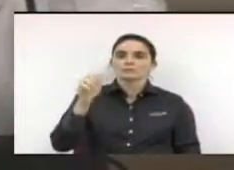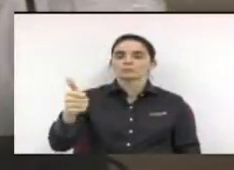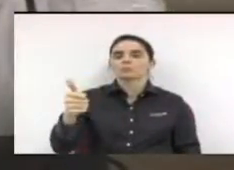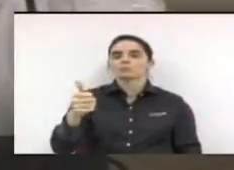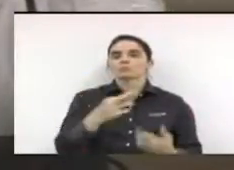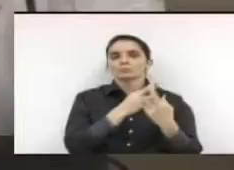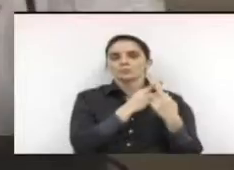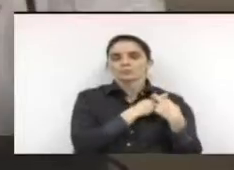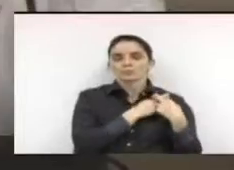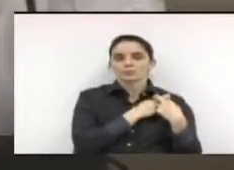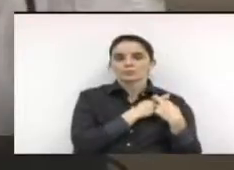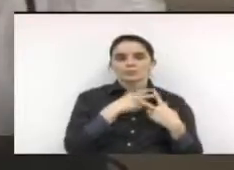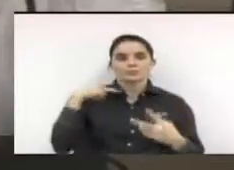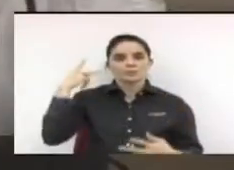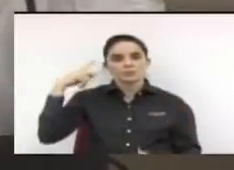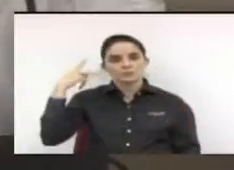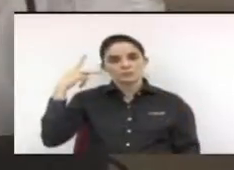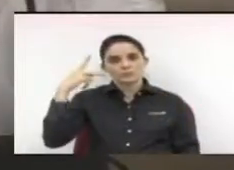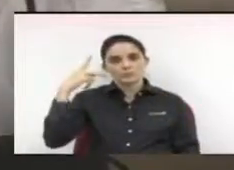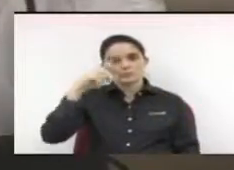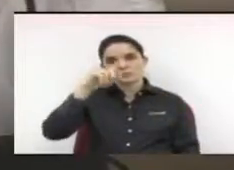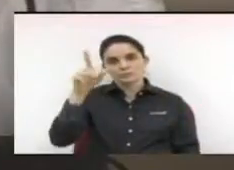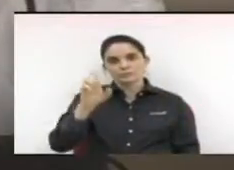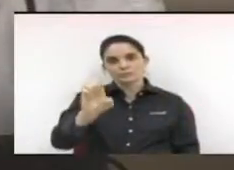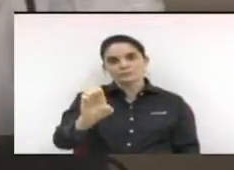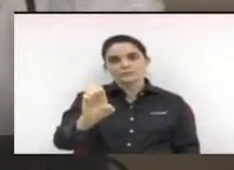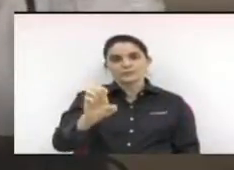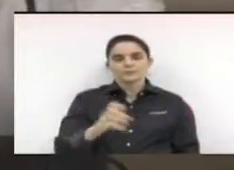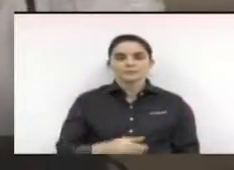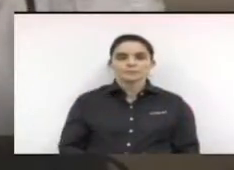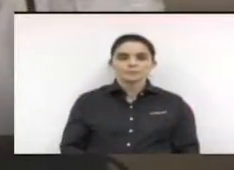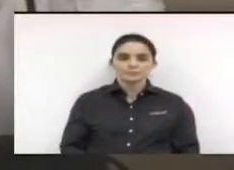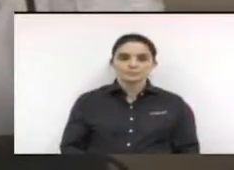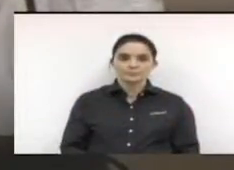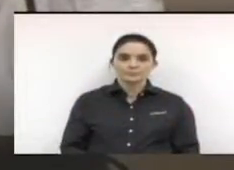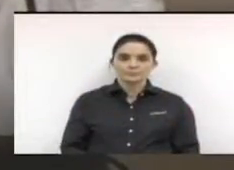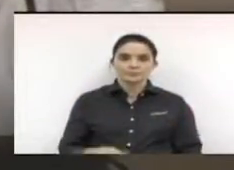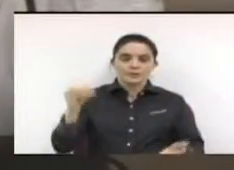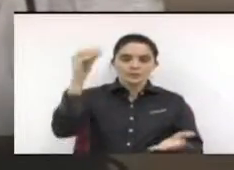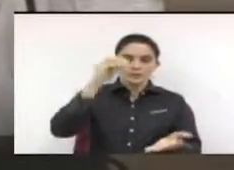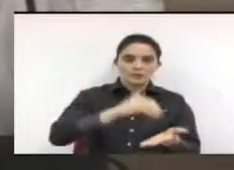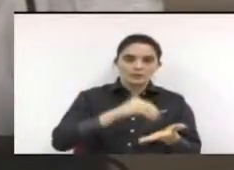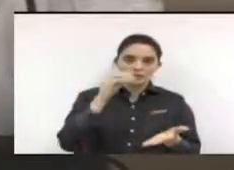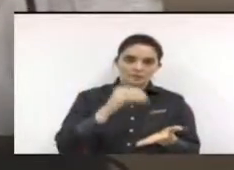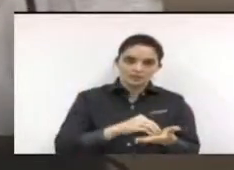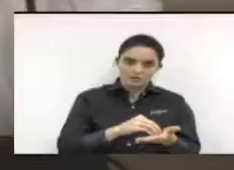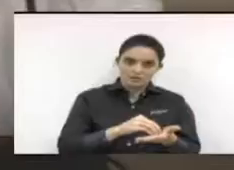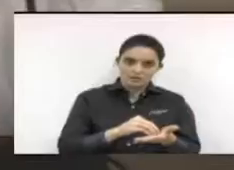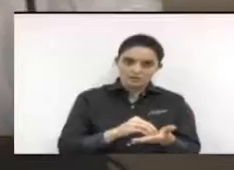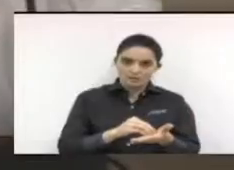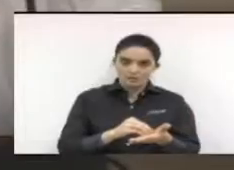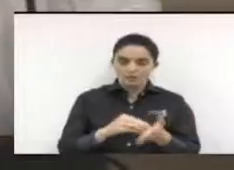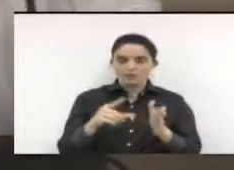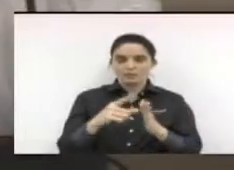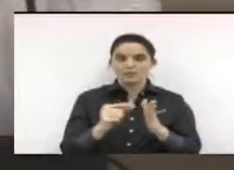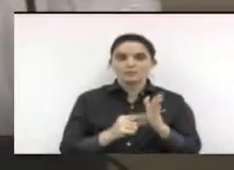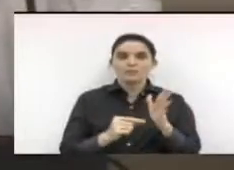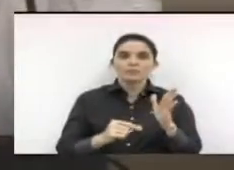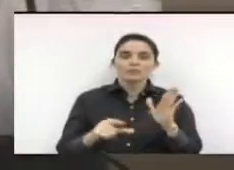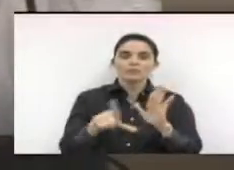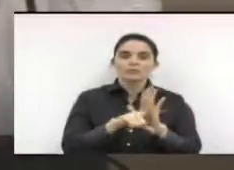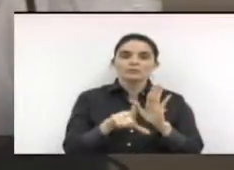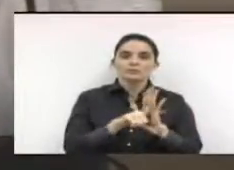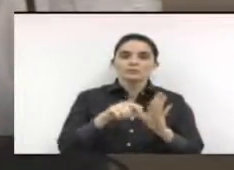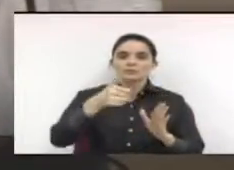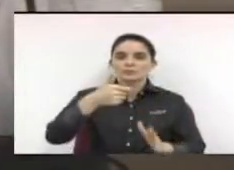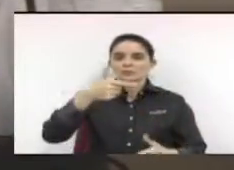autoria do nobre vereador José Roberto Bernardo, que acrescenta onde couber o artigo ao projeto de lei número 122,